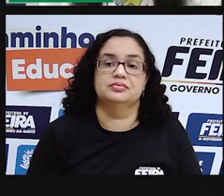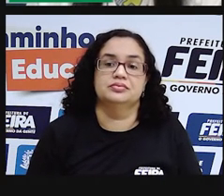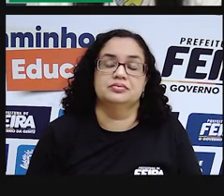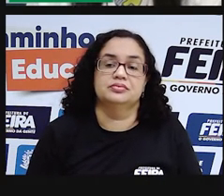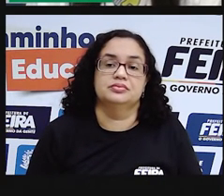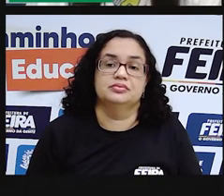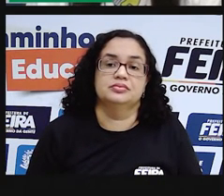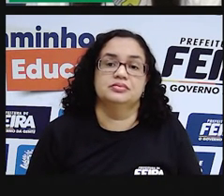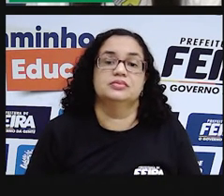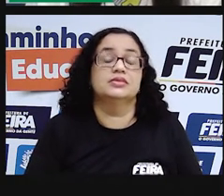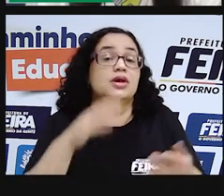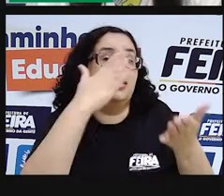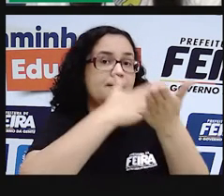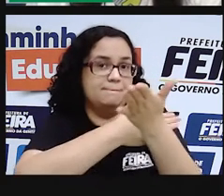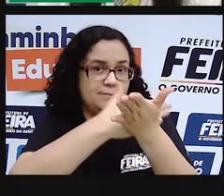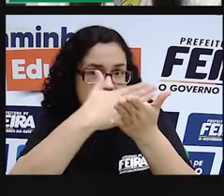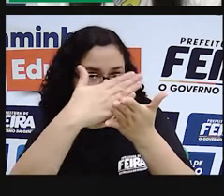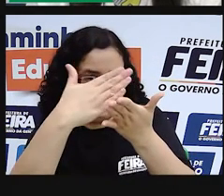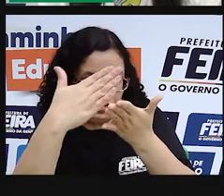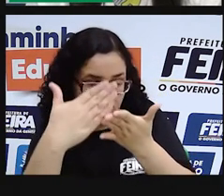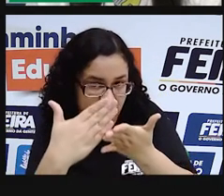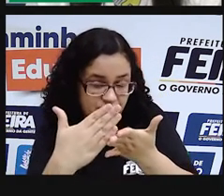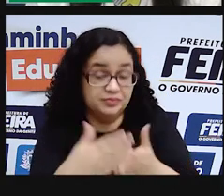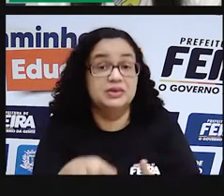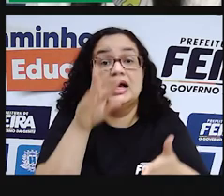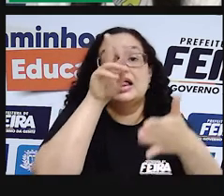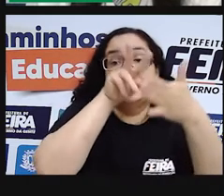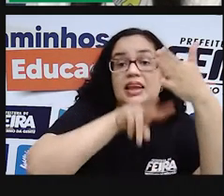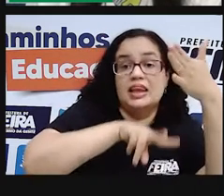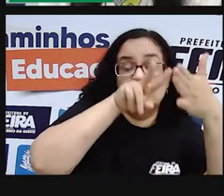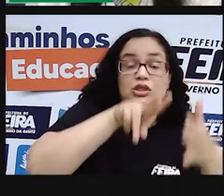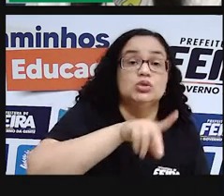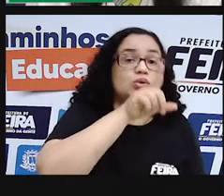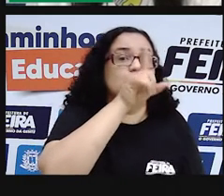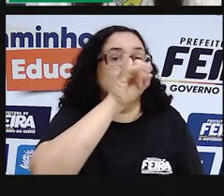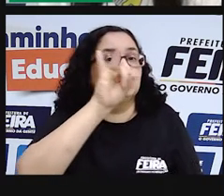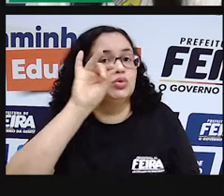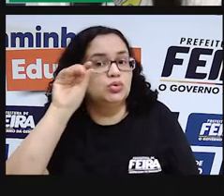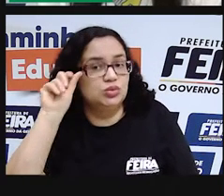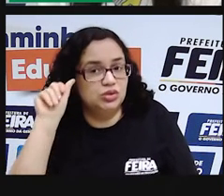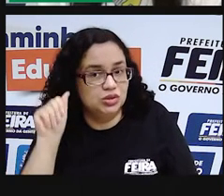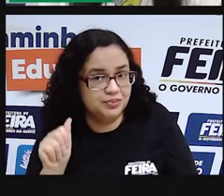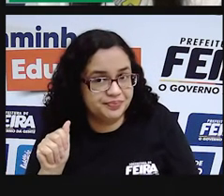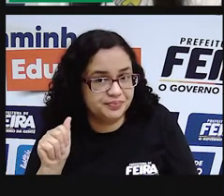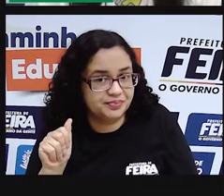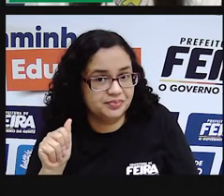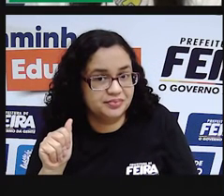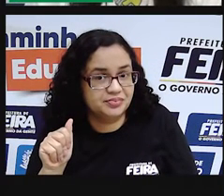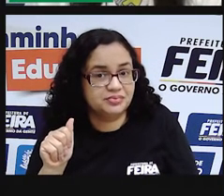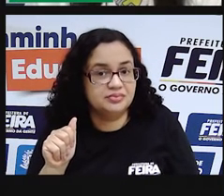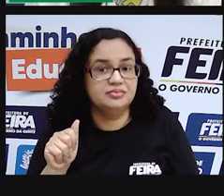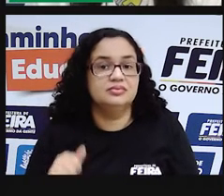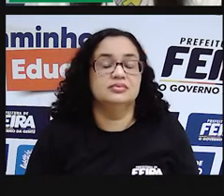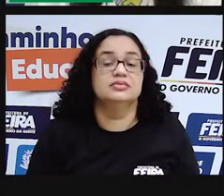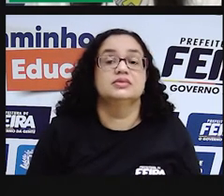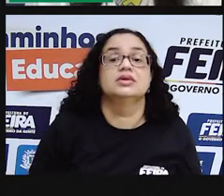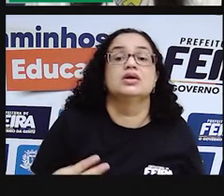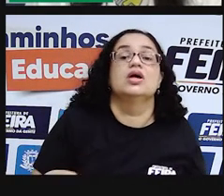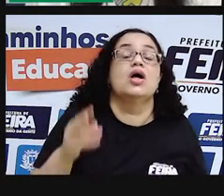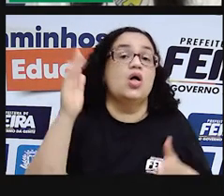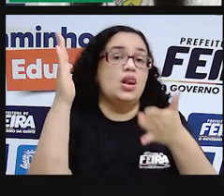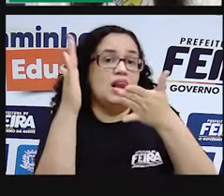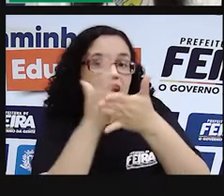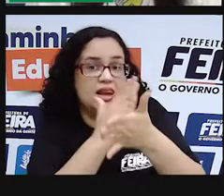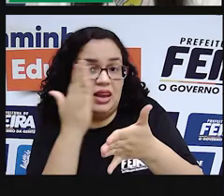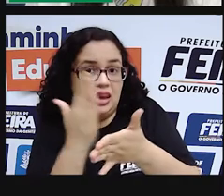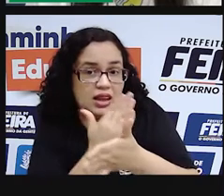Para iniciar, a gente vai fazer a leitura do dia. E a leitura do dia é o livro A